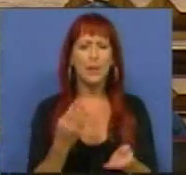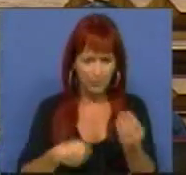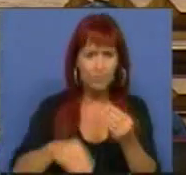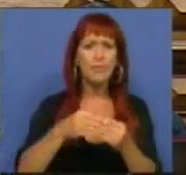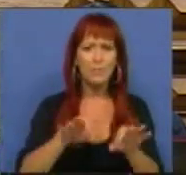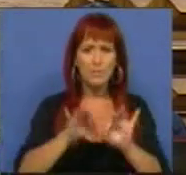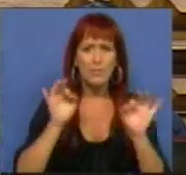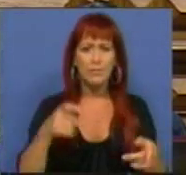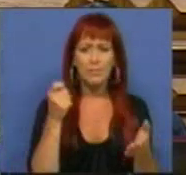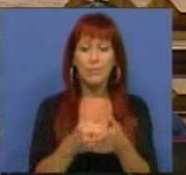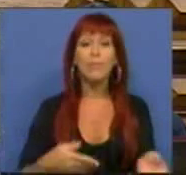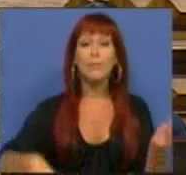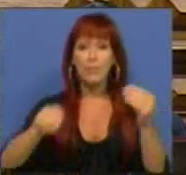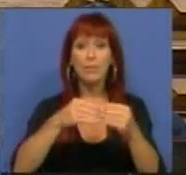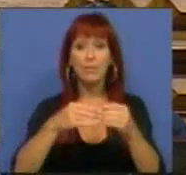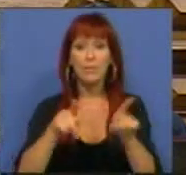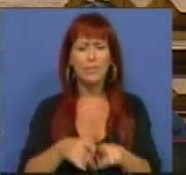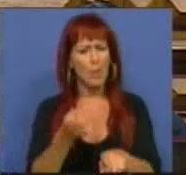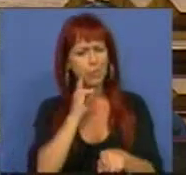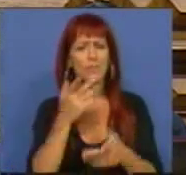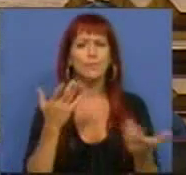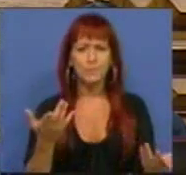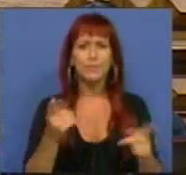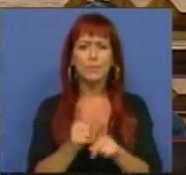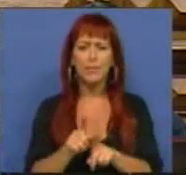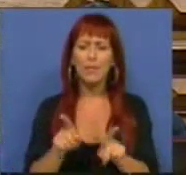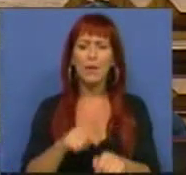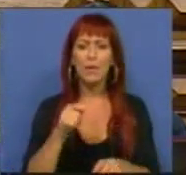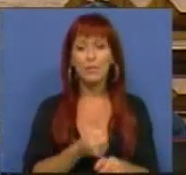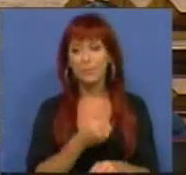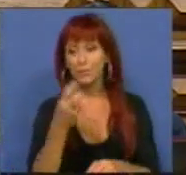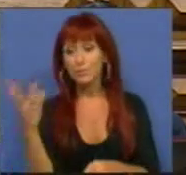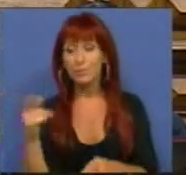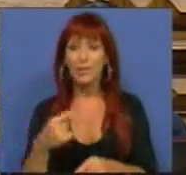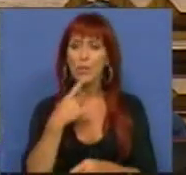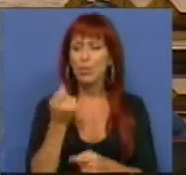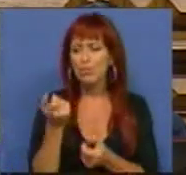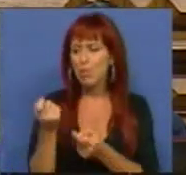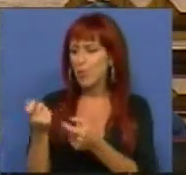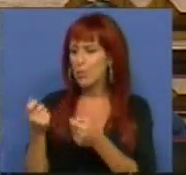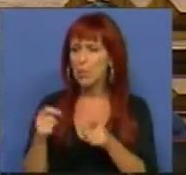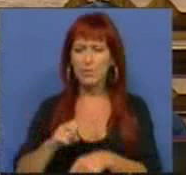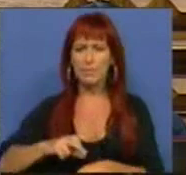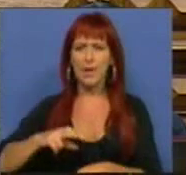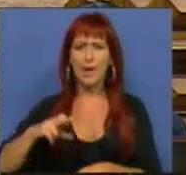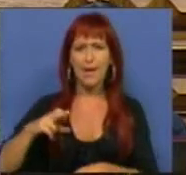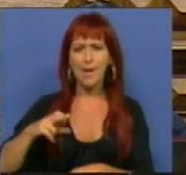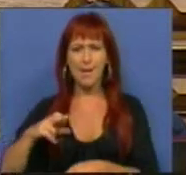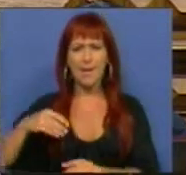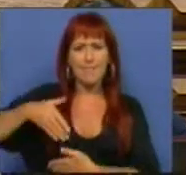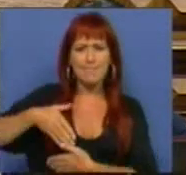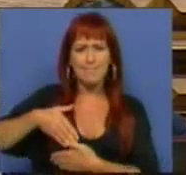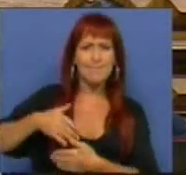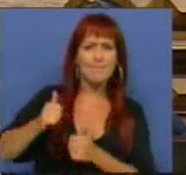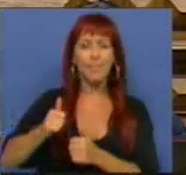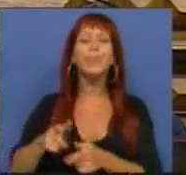mais, como pagam mais, ilegitimamente, para que uns quantos, uns muito poucos, enriqueçam os seus bolsos.